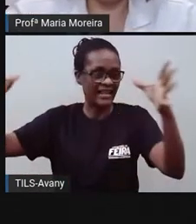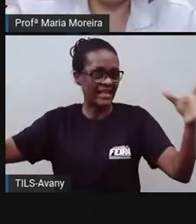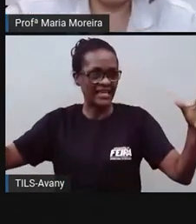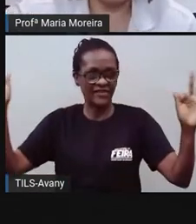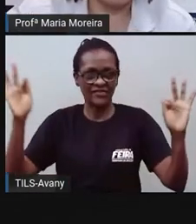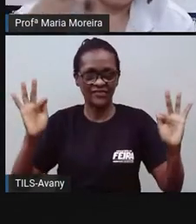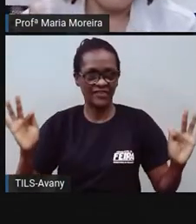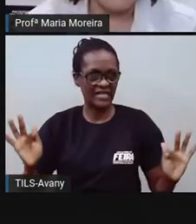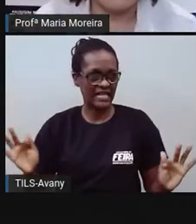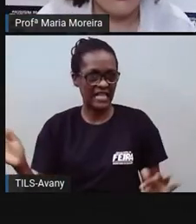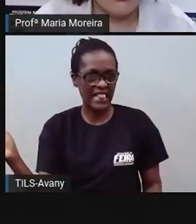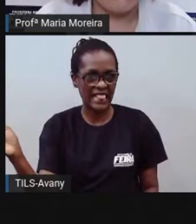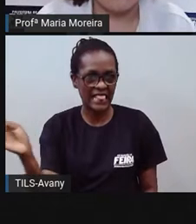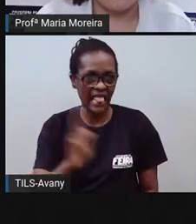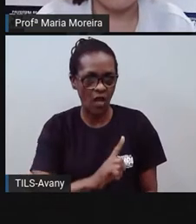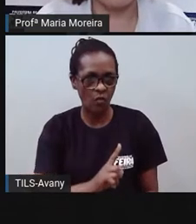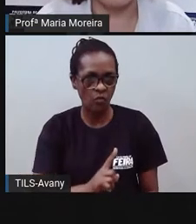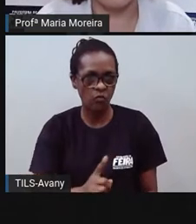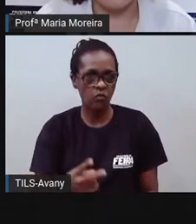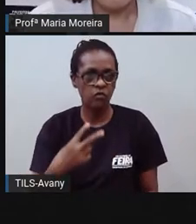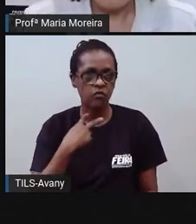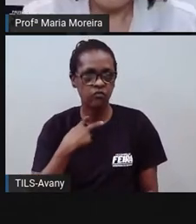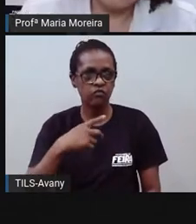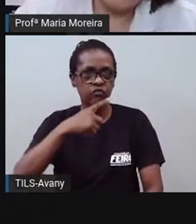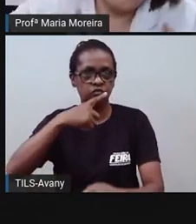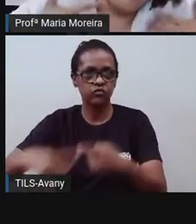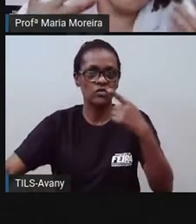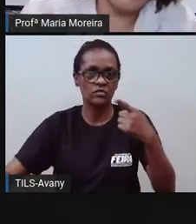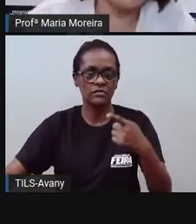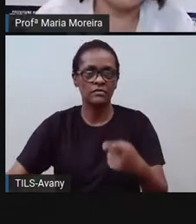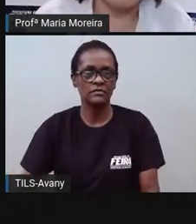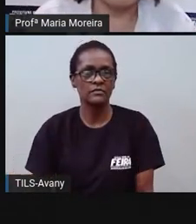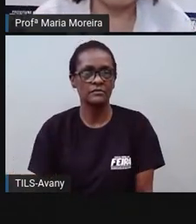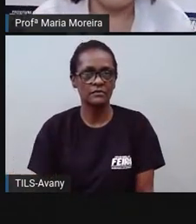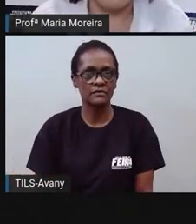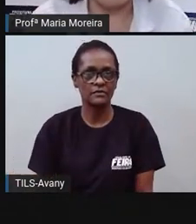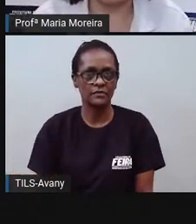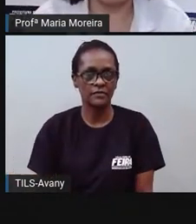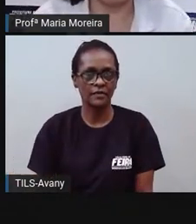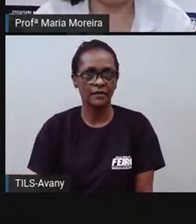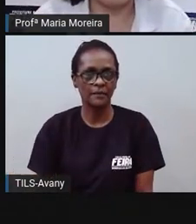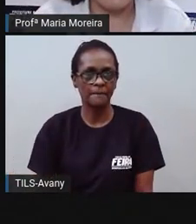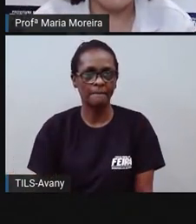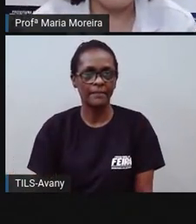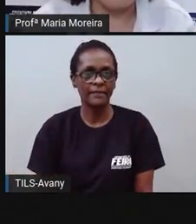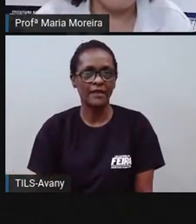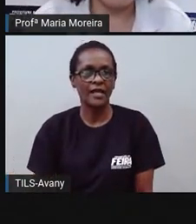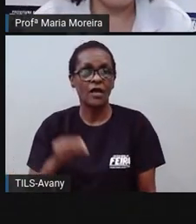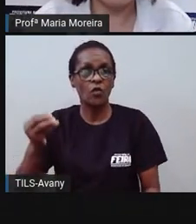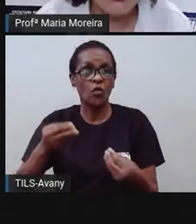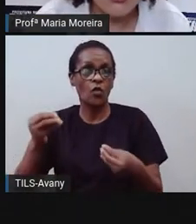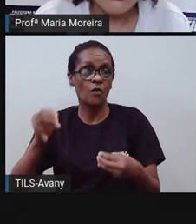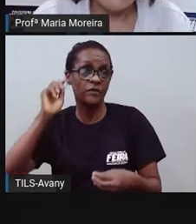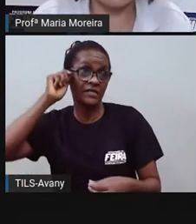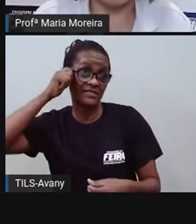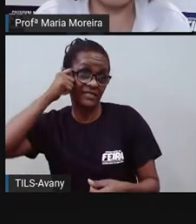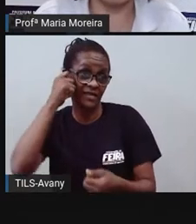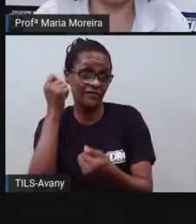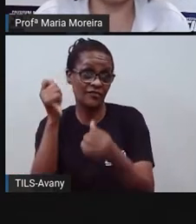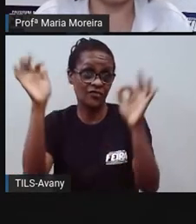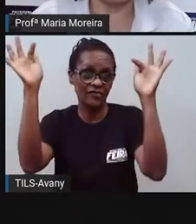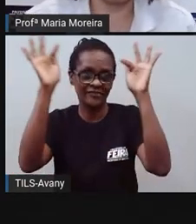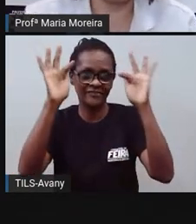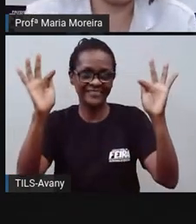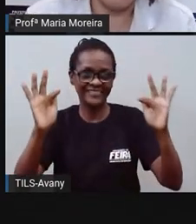Feliz. Então, esses rituais e esses costumes aí botavam pra fora exatamente o quê? A felicidade era o momento que essas